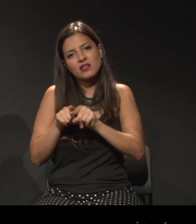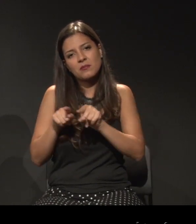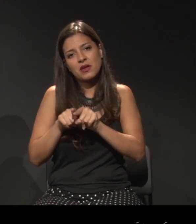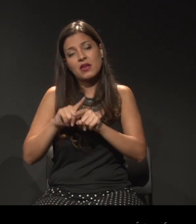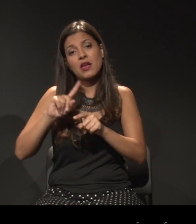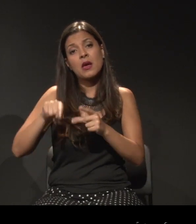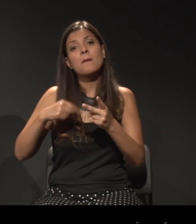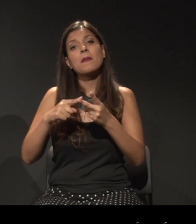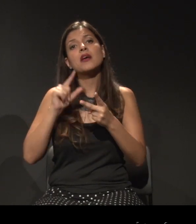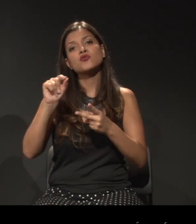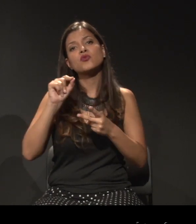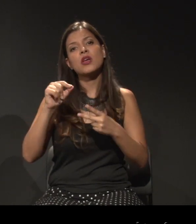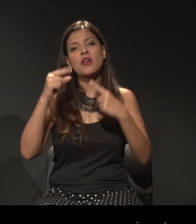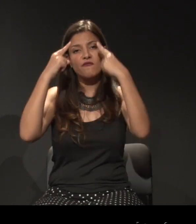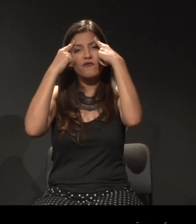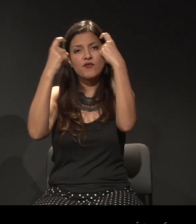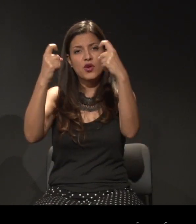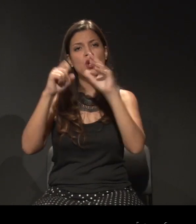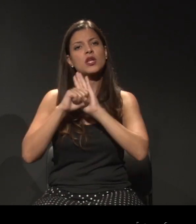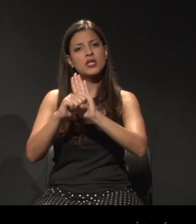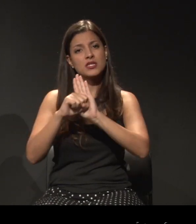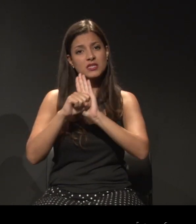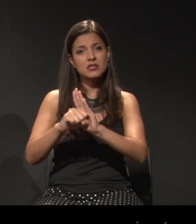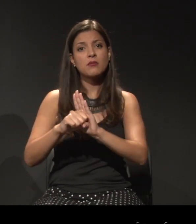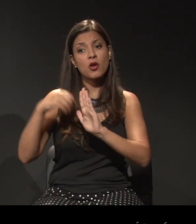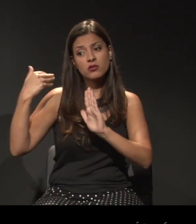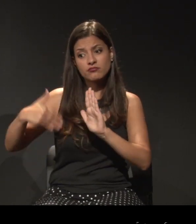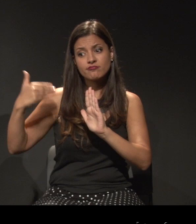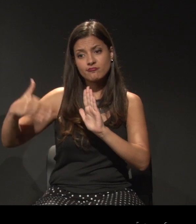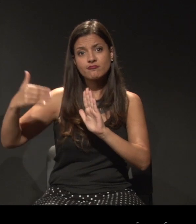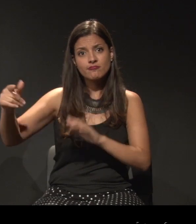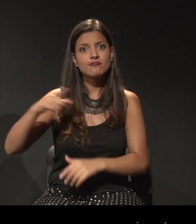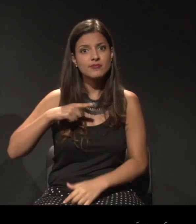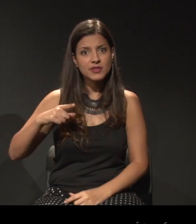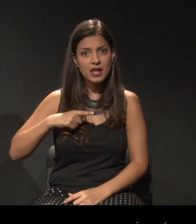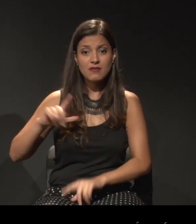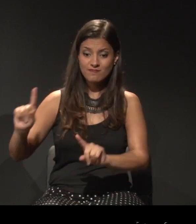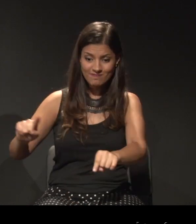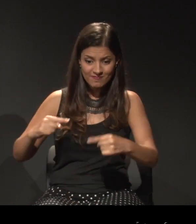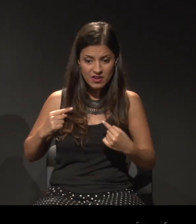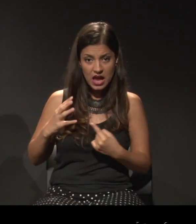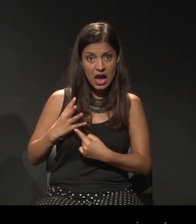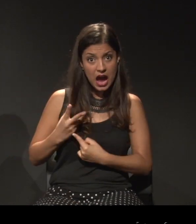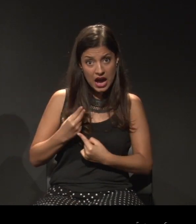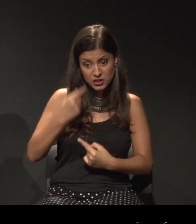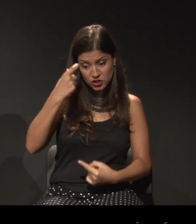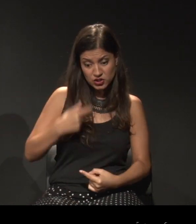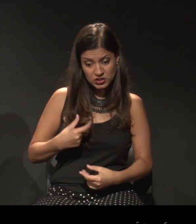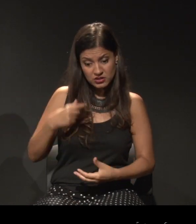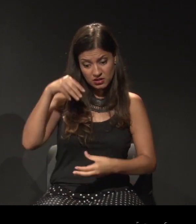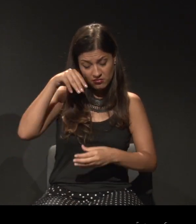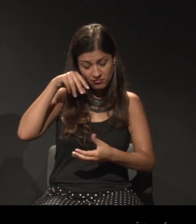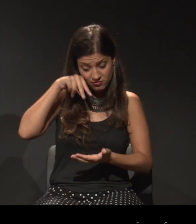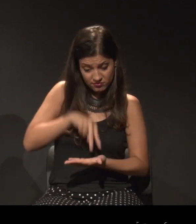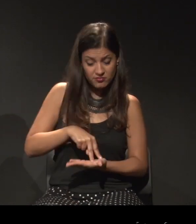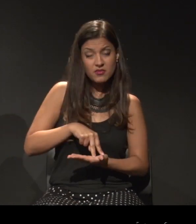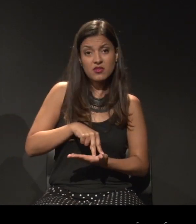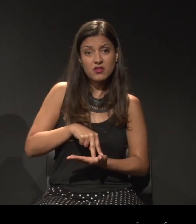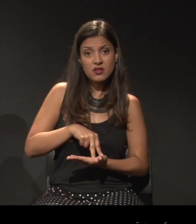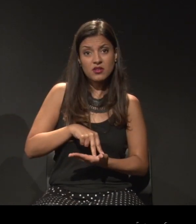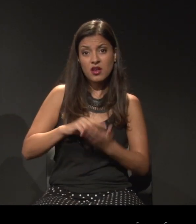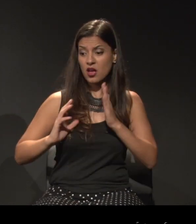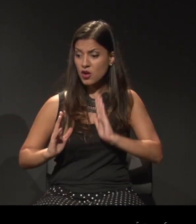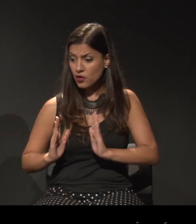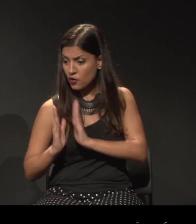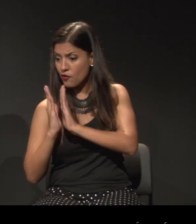simbólicas que nós vivemos constantemente, enquanto artista dentro dos nossos lugares, os confrontos